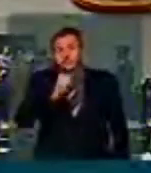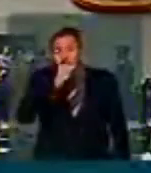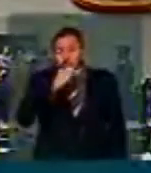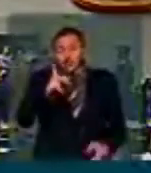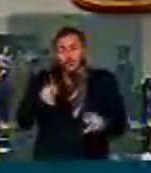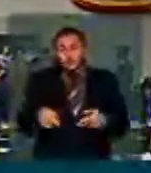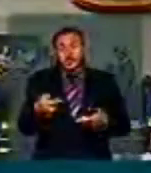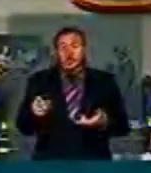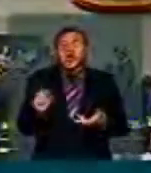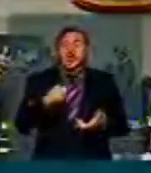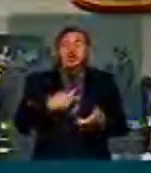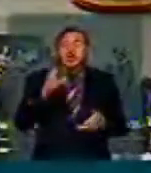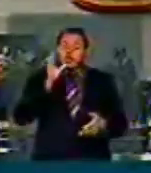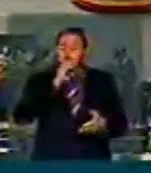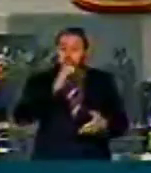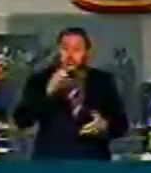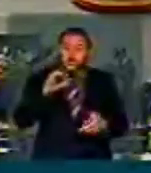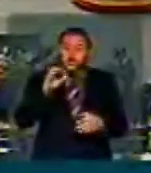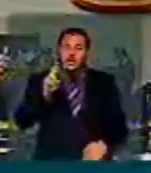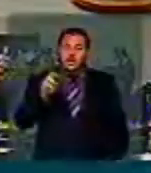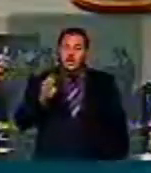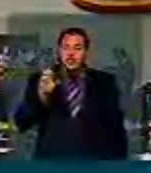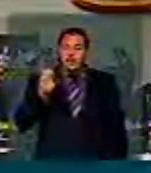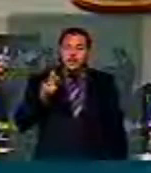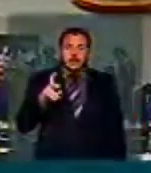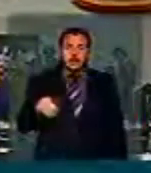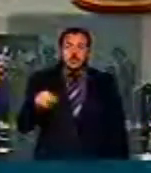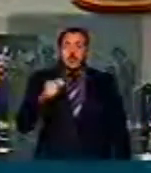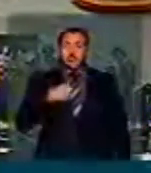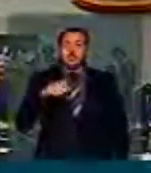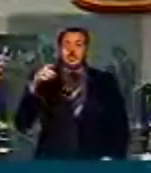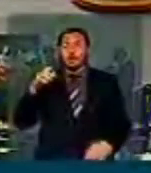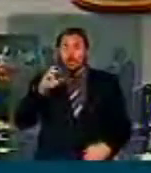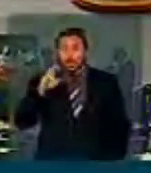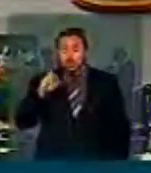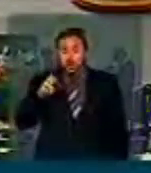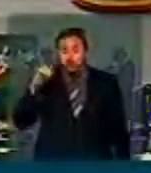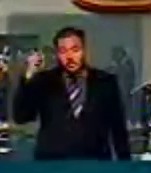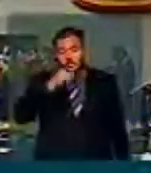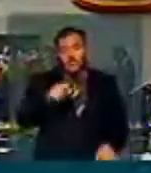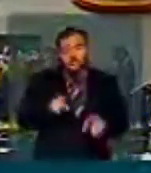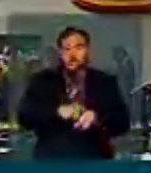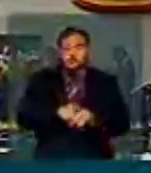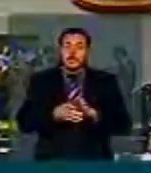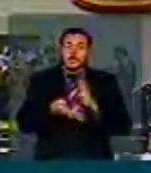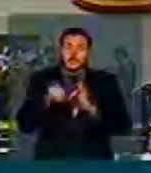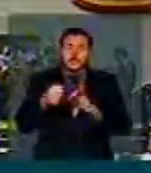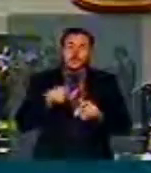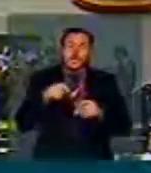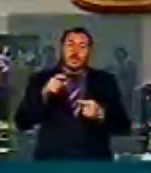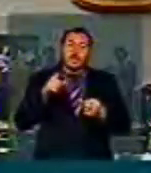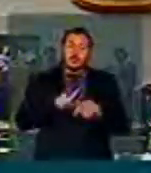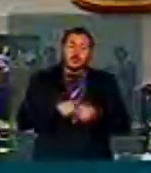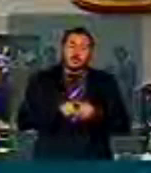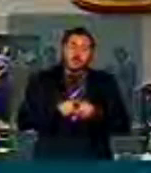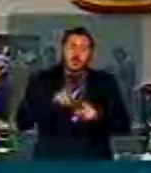a urgência para o projeto que trata de crimes hediondos, o Código Brasileiro de Aeronáutica, a urgência também, a votação foi retirada. E foi retirado também o projeto que